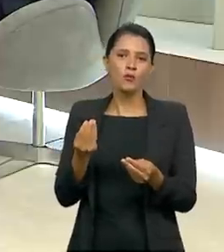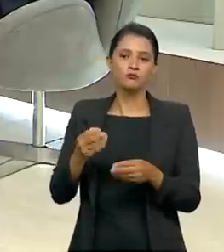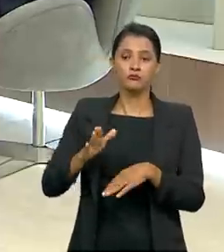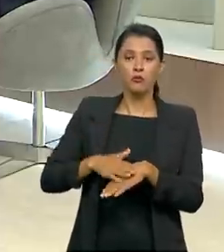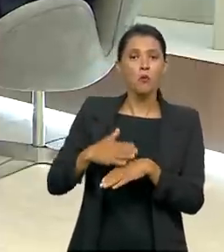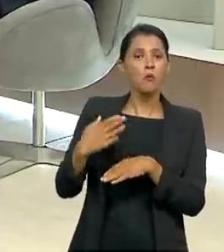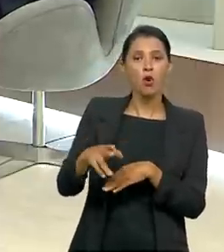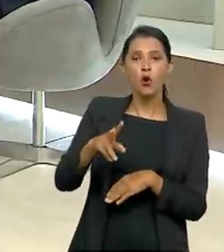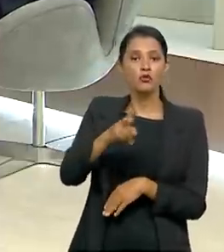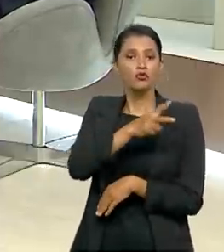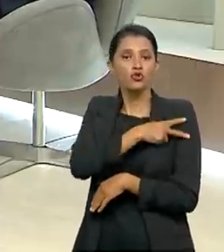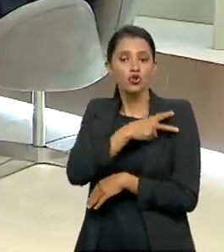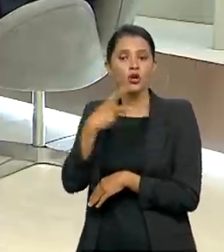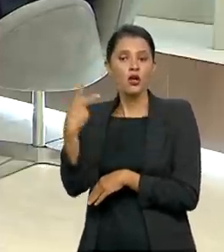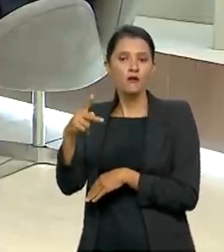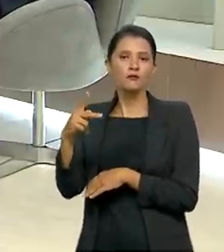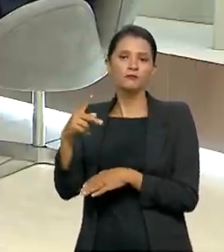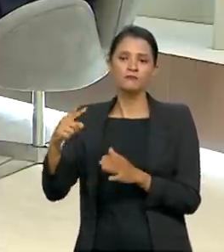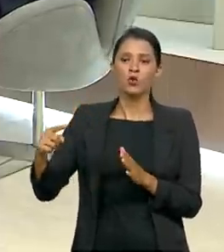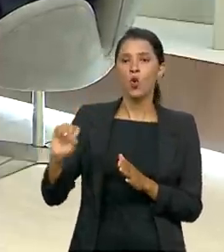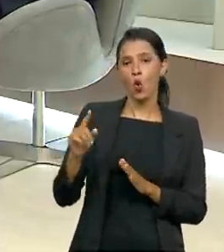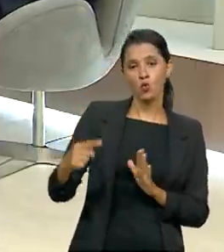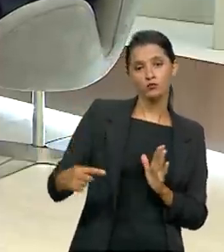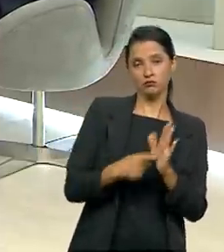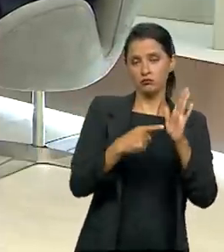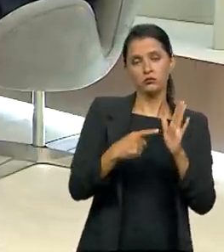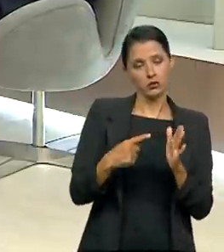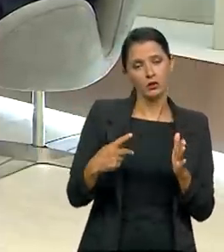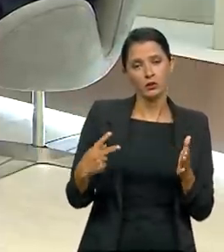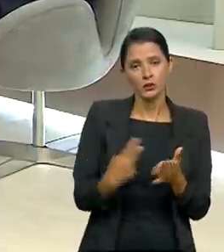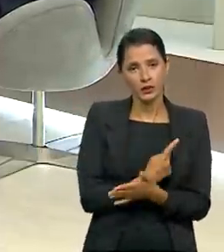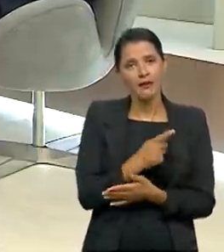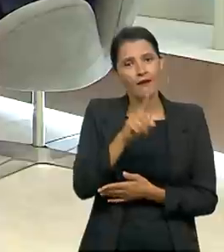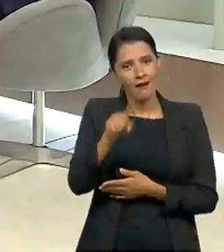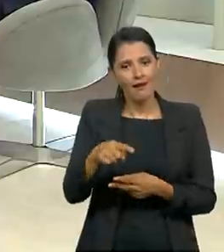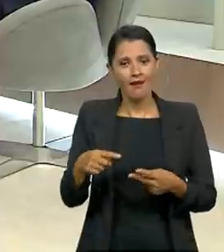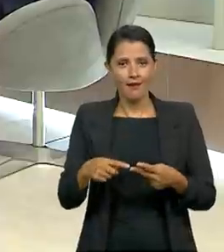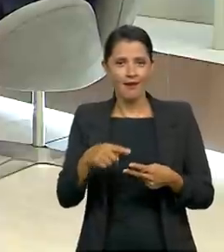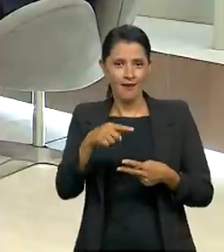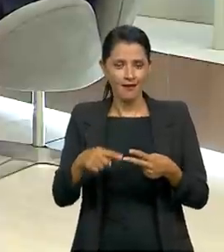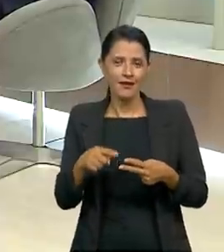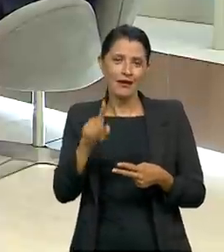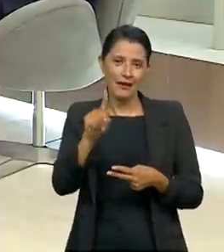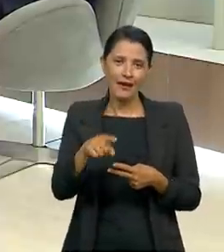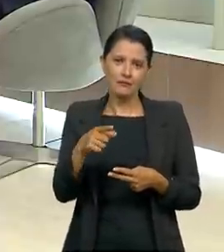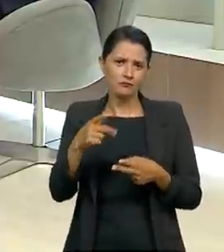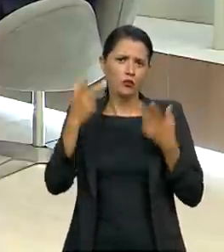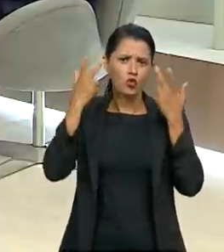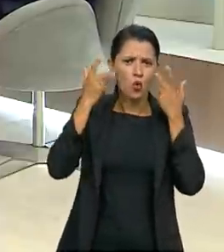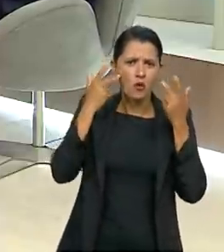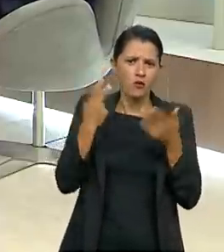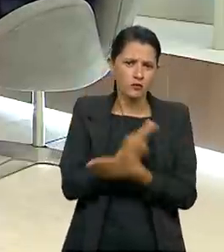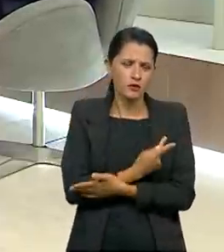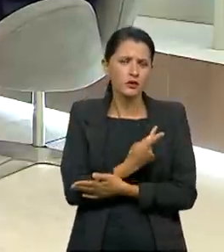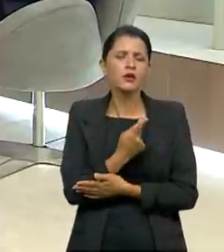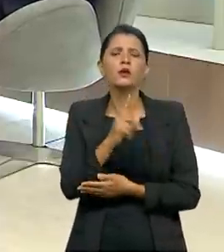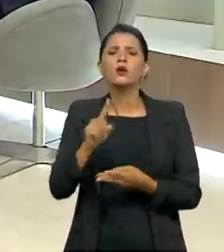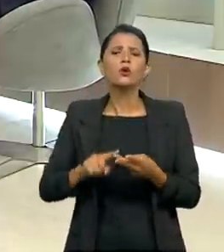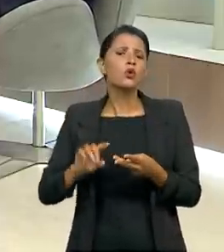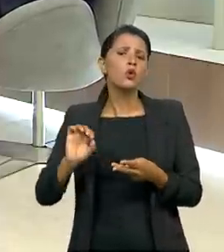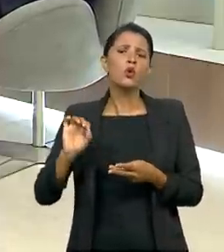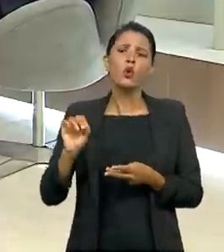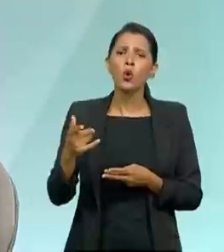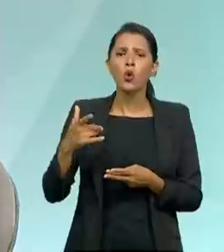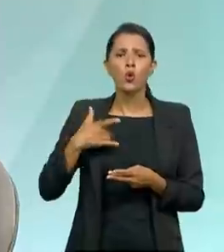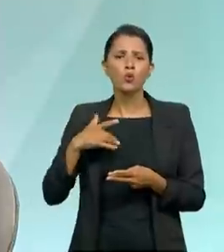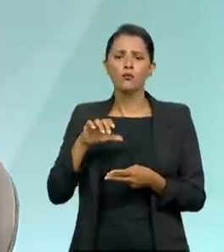próprios chefes dos servidores, ou por meio de denúncias, que também é um canal muito comum, ou mesmo através